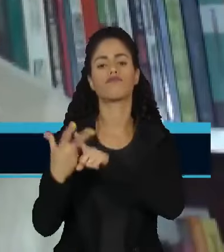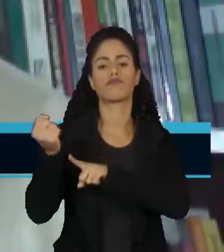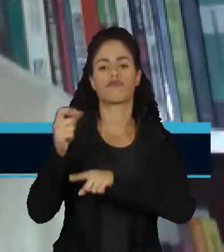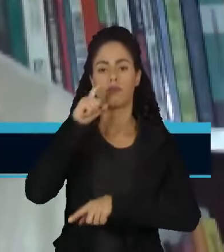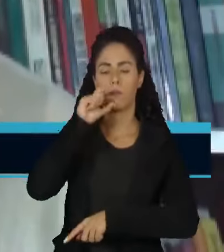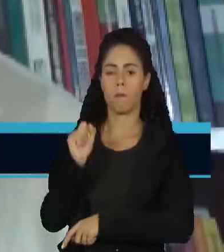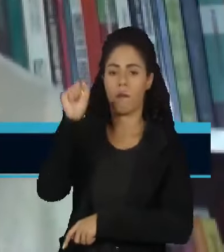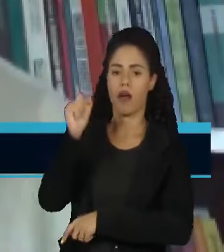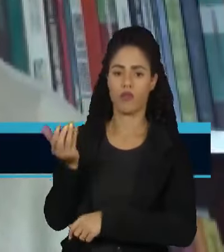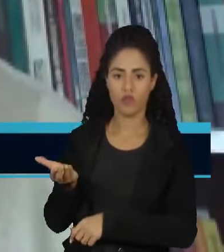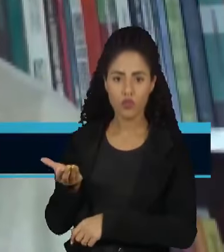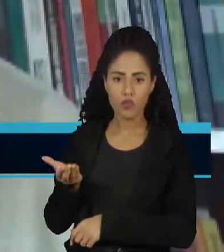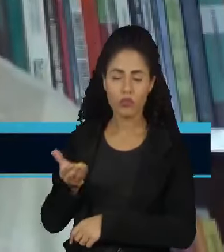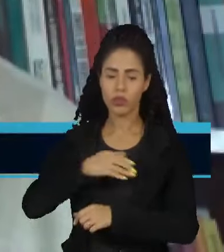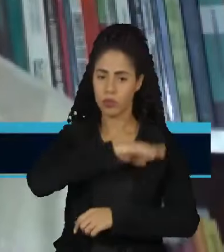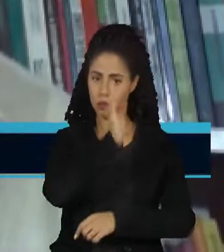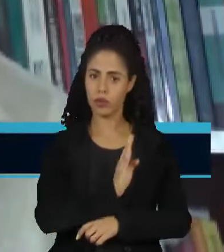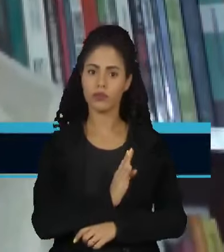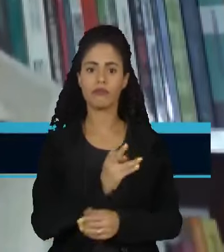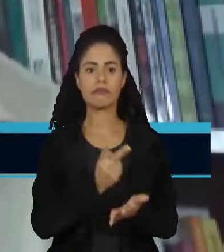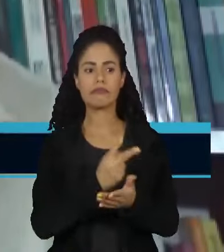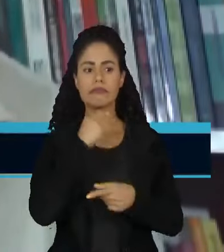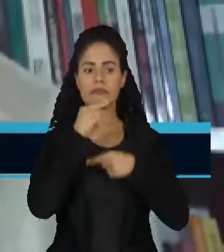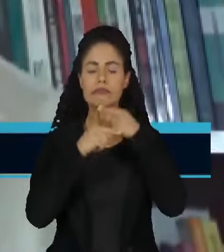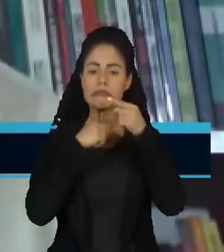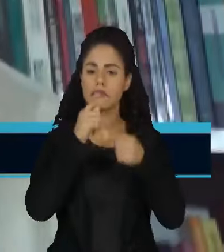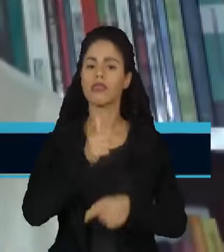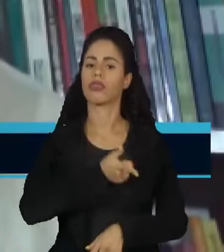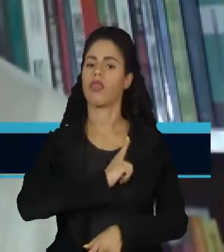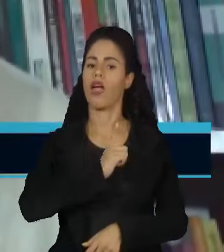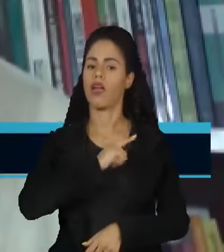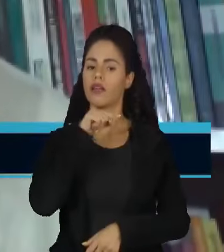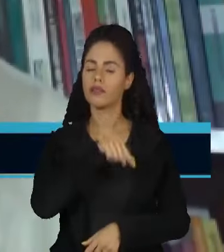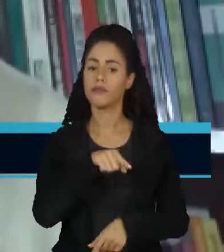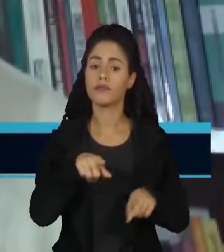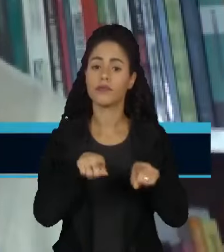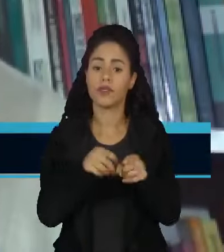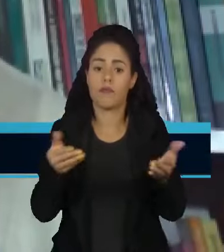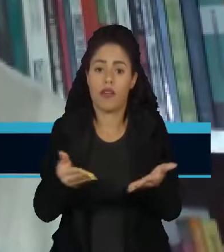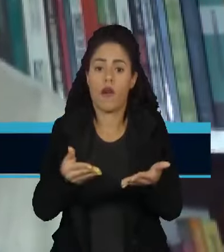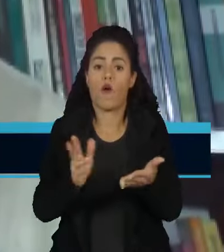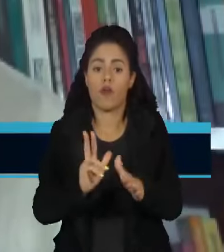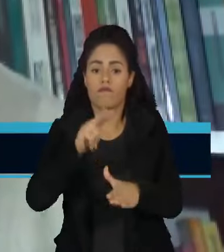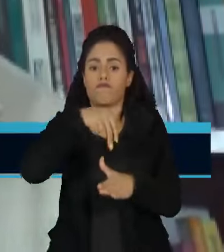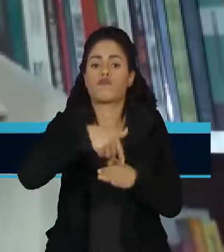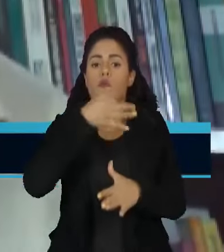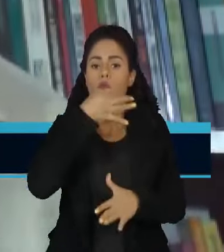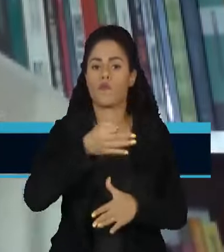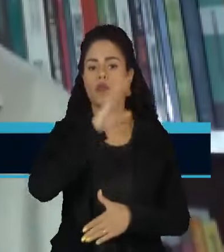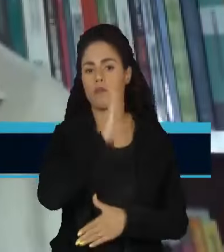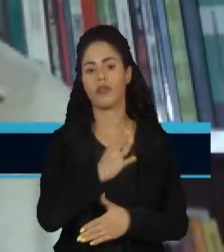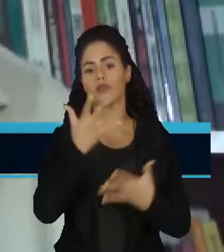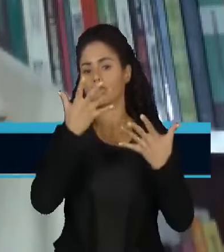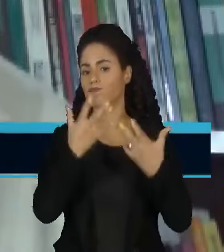obviamente, o Brasil vai continuar tendo dúvidas e, provavelmente, a posição do Brasil vai ser de dizer que não reconhece a vitória.